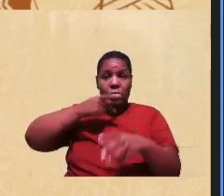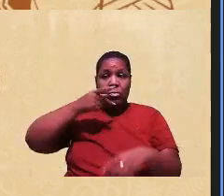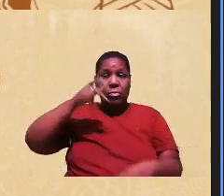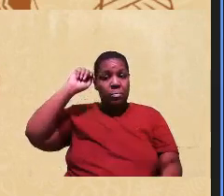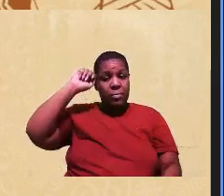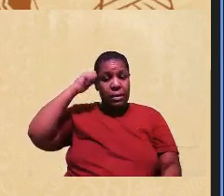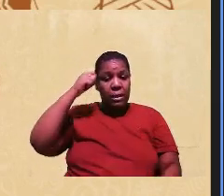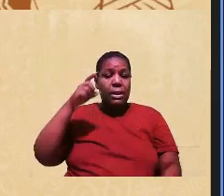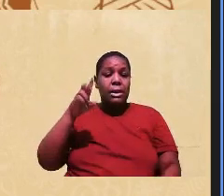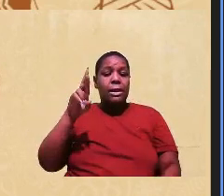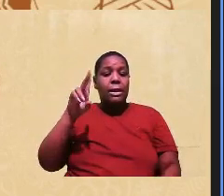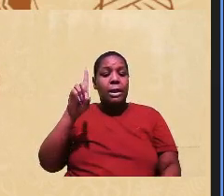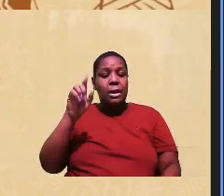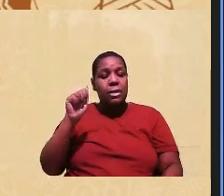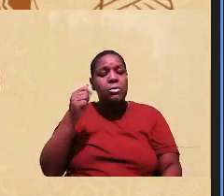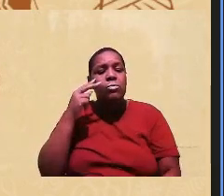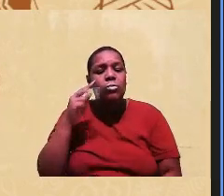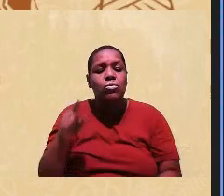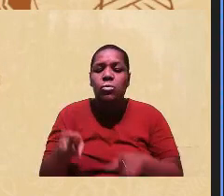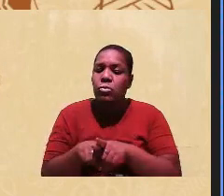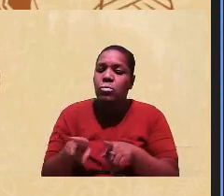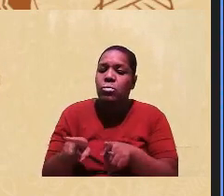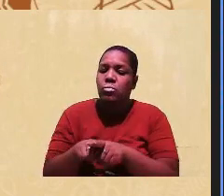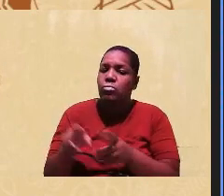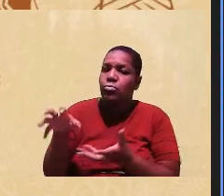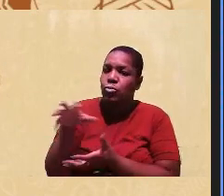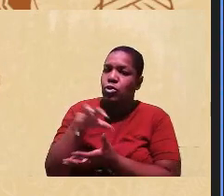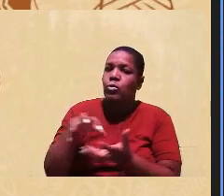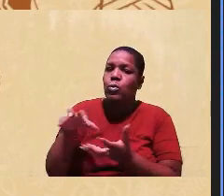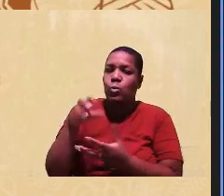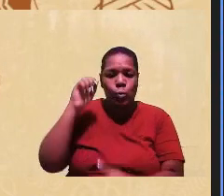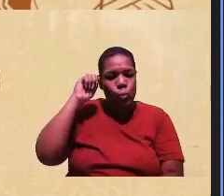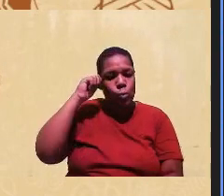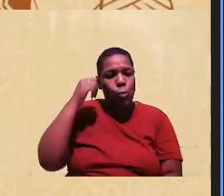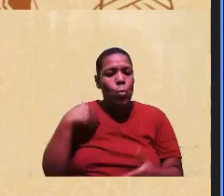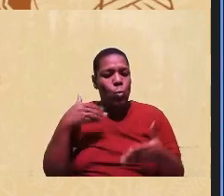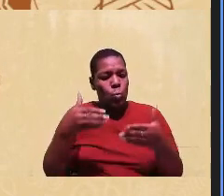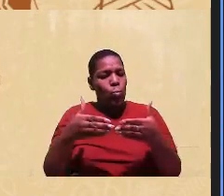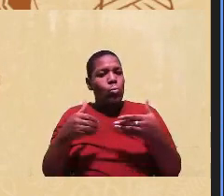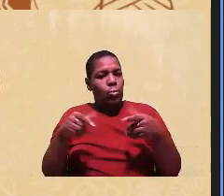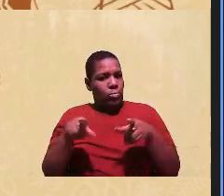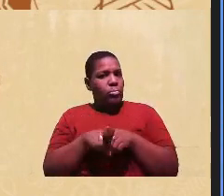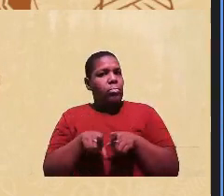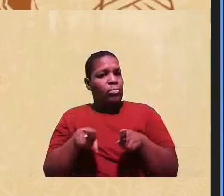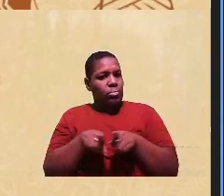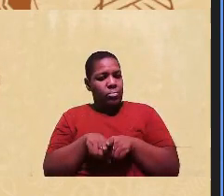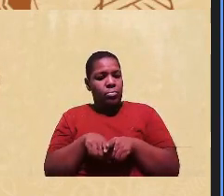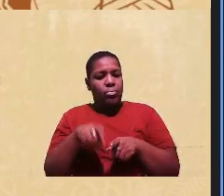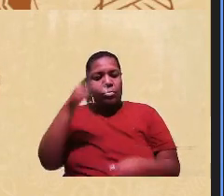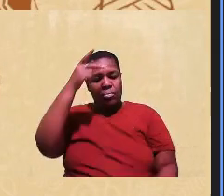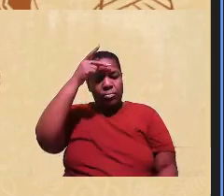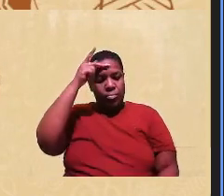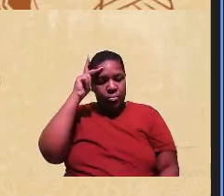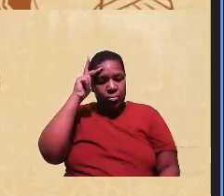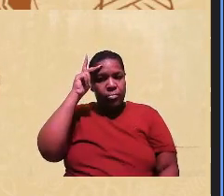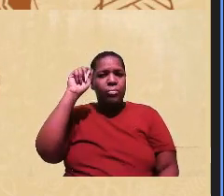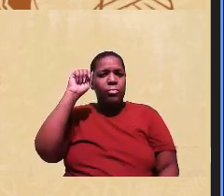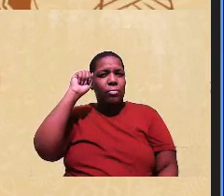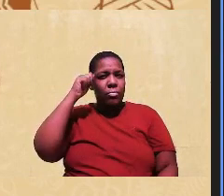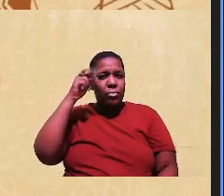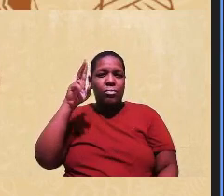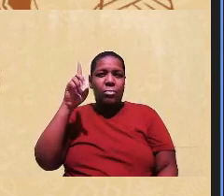pardas, e também foi o o movimento negro reivindicou historicamente, as pessoas pardas como sendo